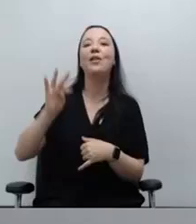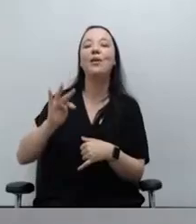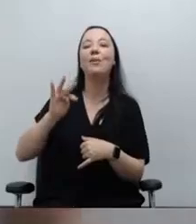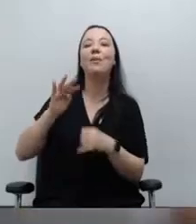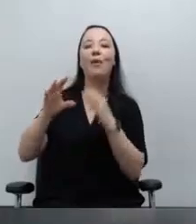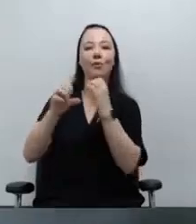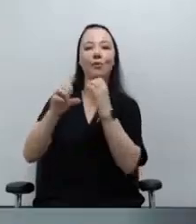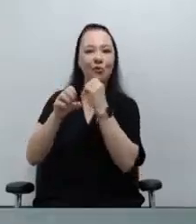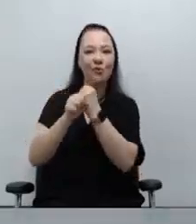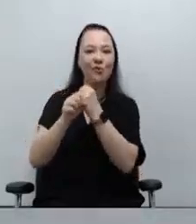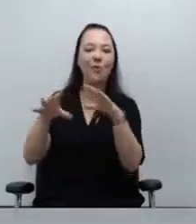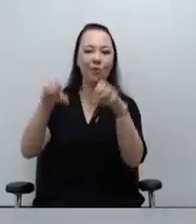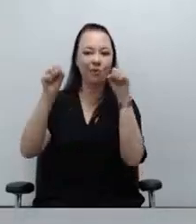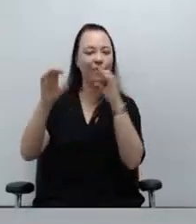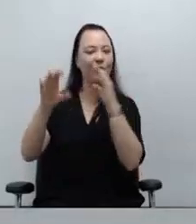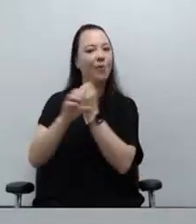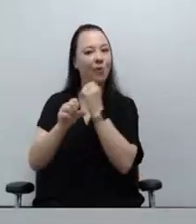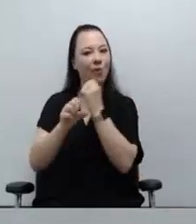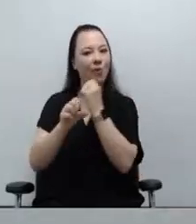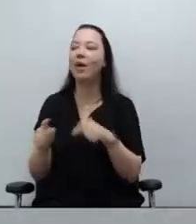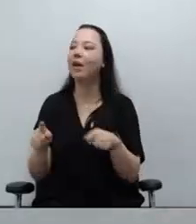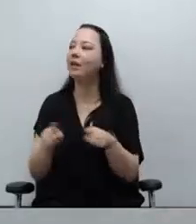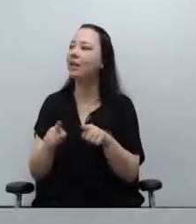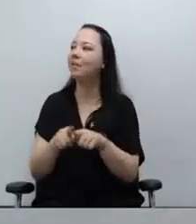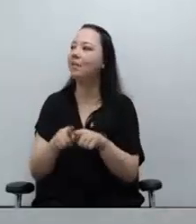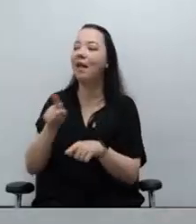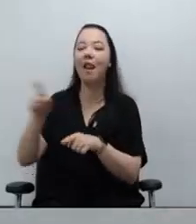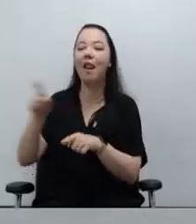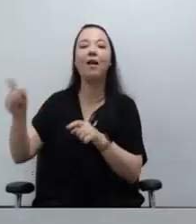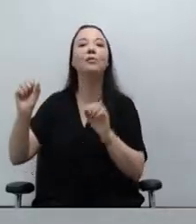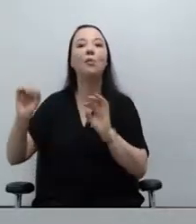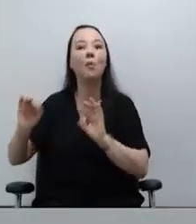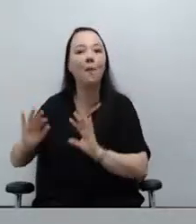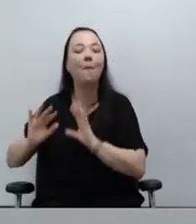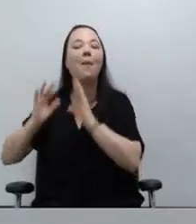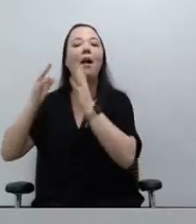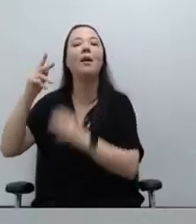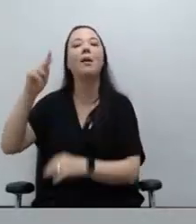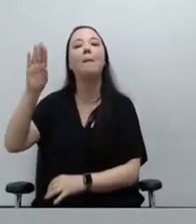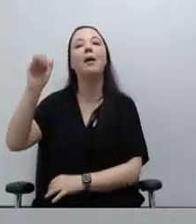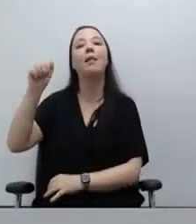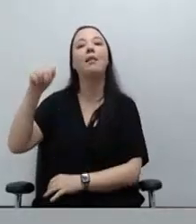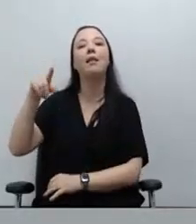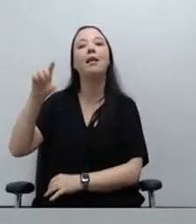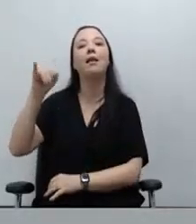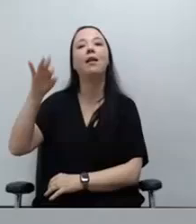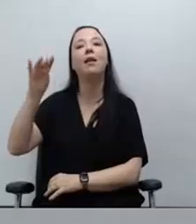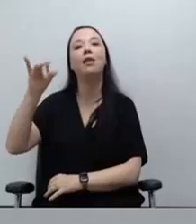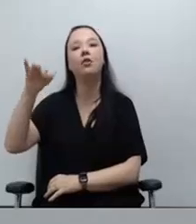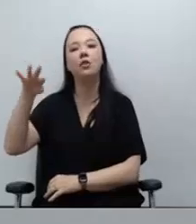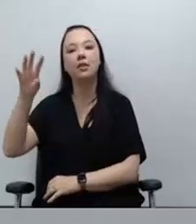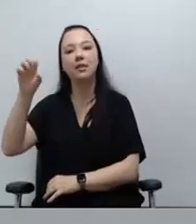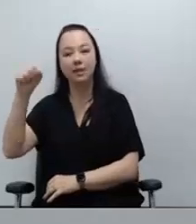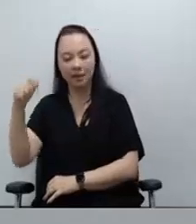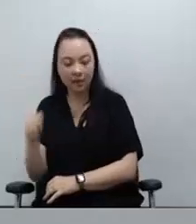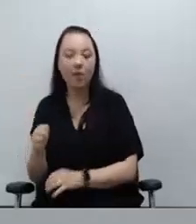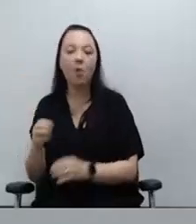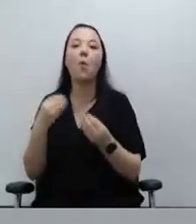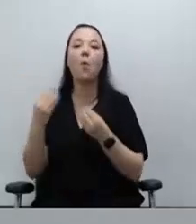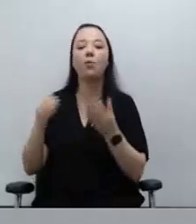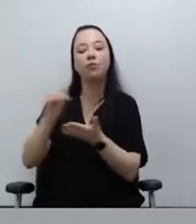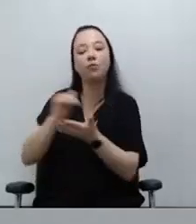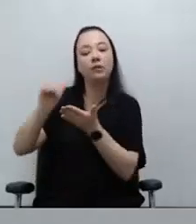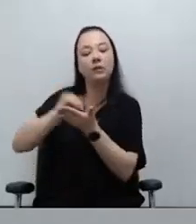Defensoria Pública Geral estivemos no Palácio dos Bandeirantes, numa reunião que nós tivemos presencial com o secretário da Casa Civil,